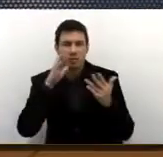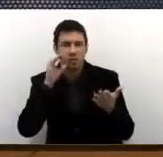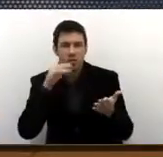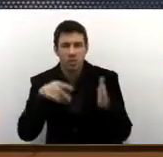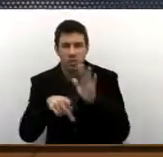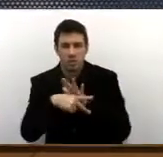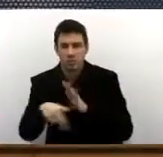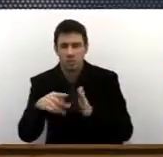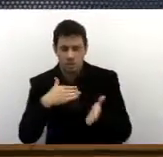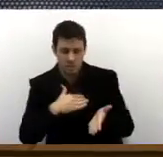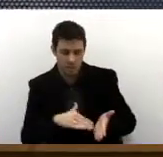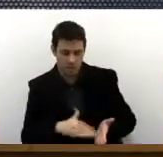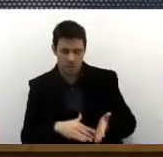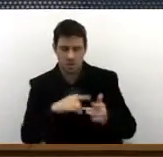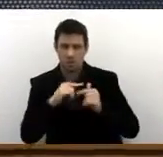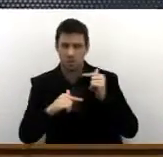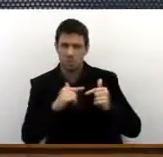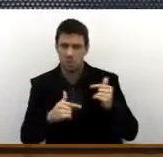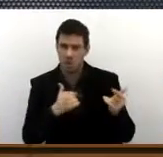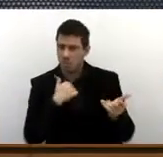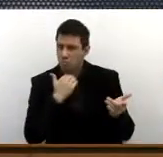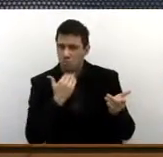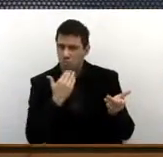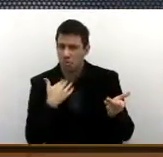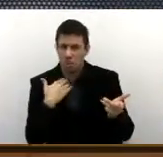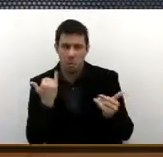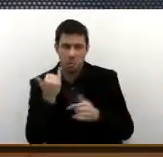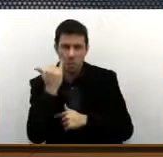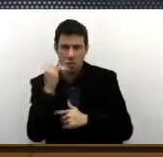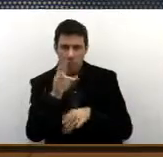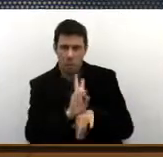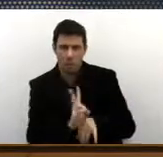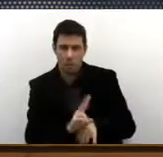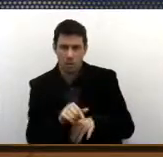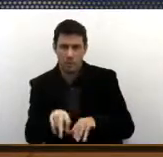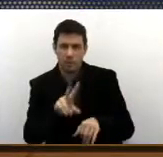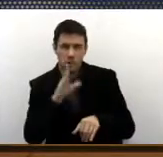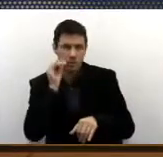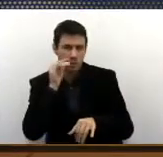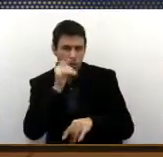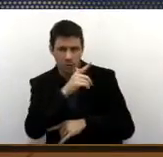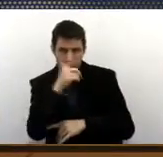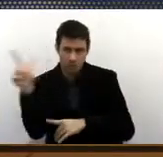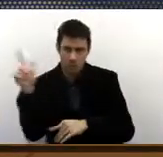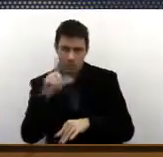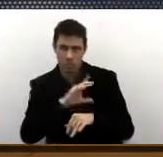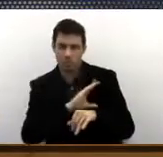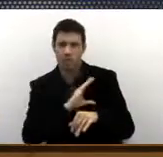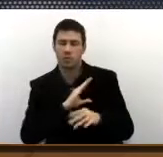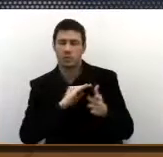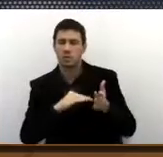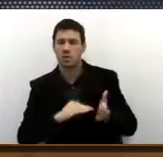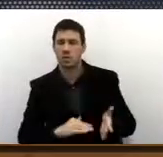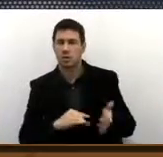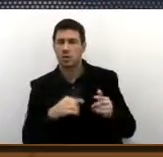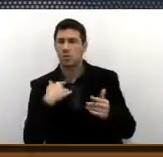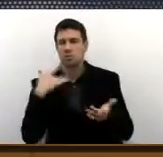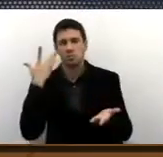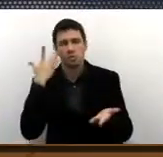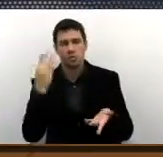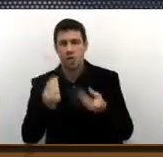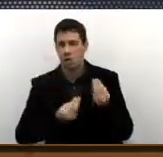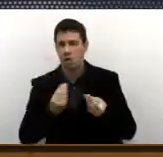Secretaria ter esse controle de funcionários à disposição, não sei que forma que é feito na